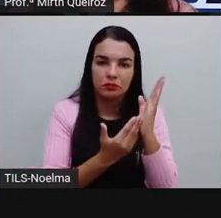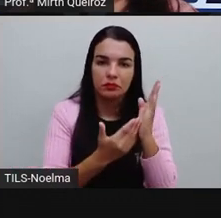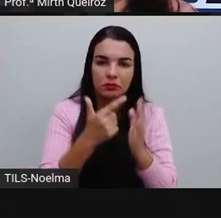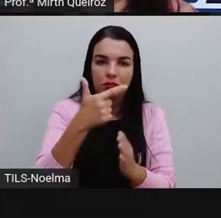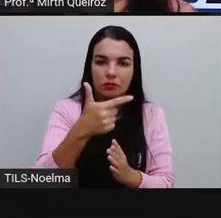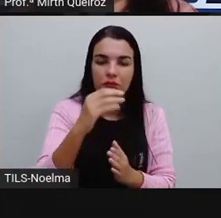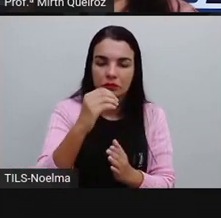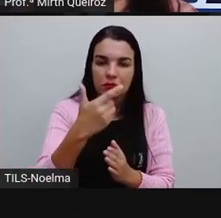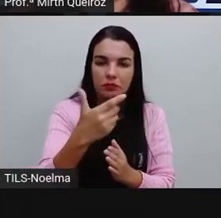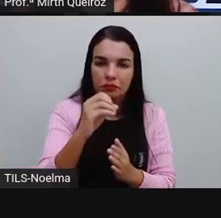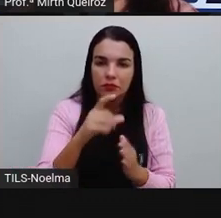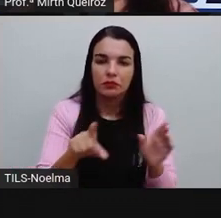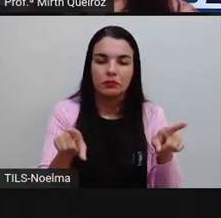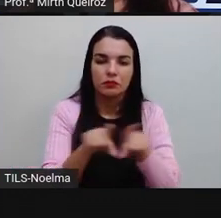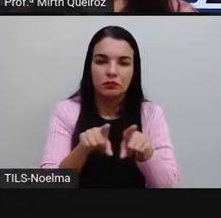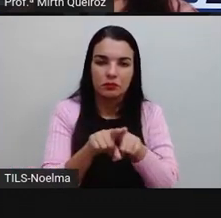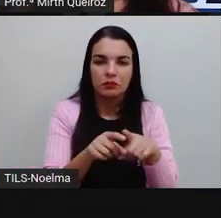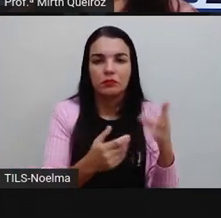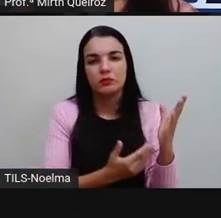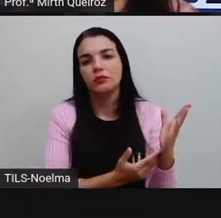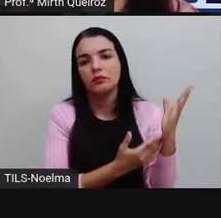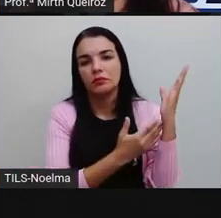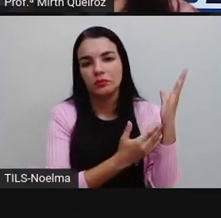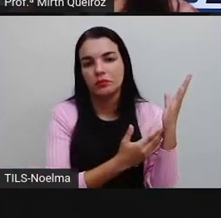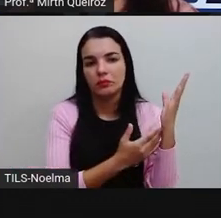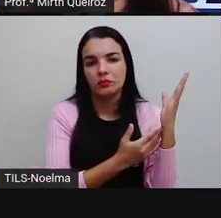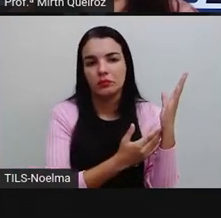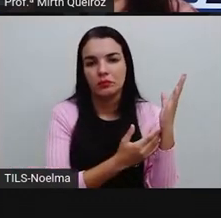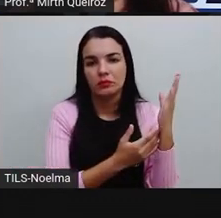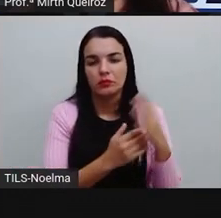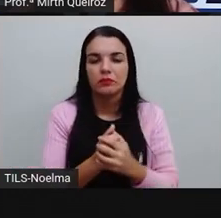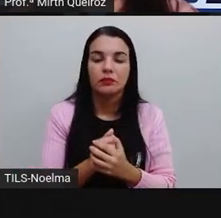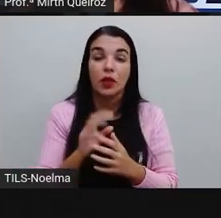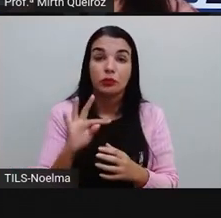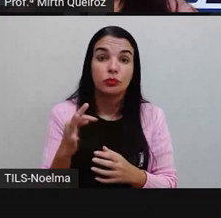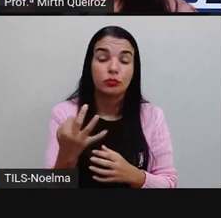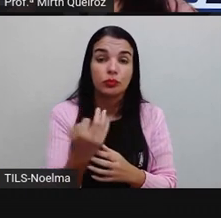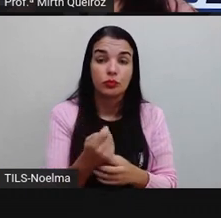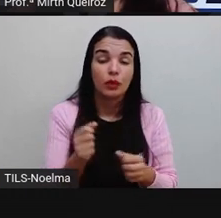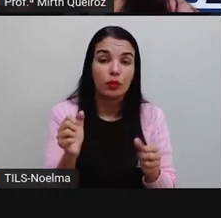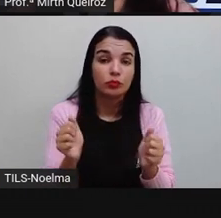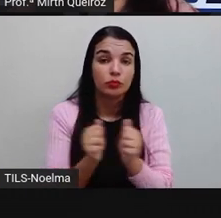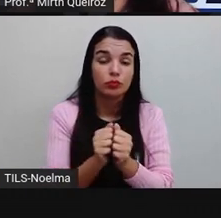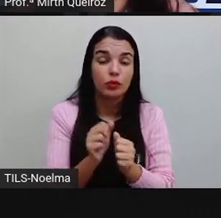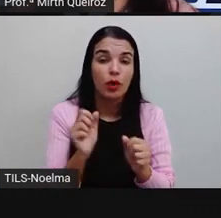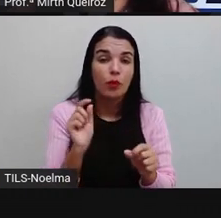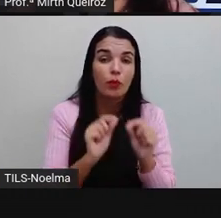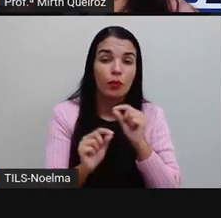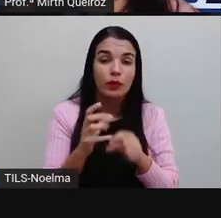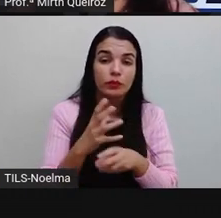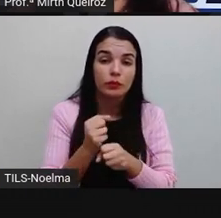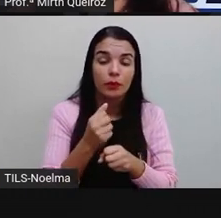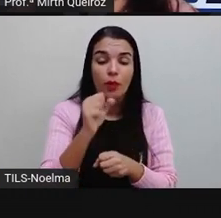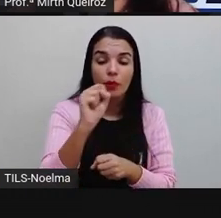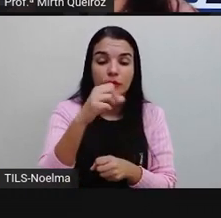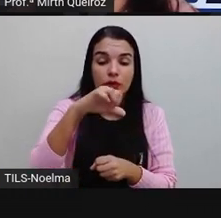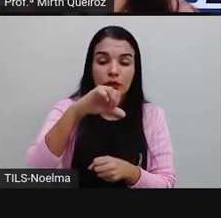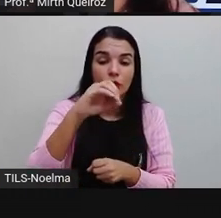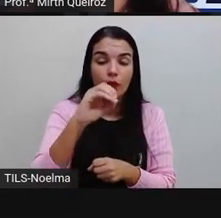janeiro de 2020, 284,27. Totalizando aí 890